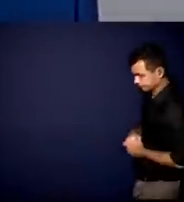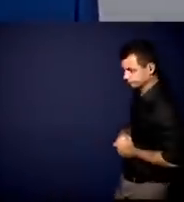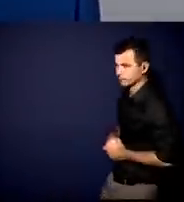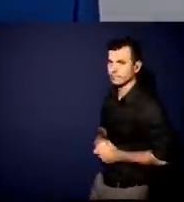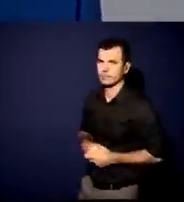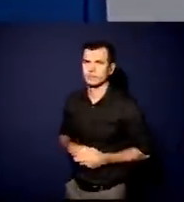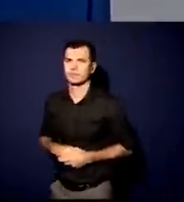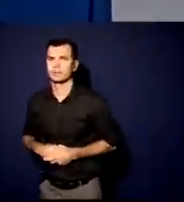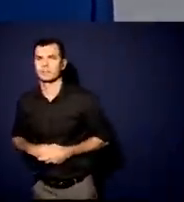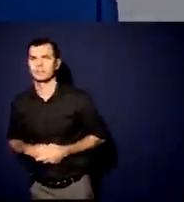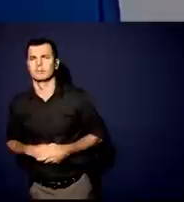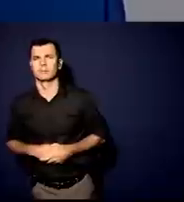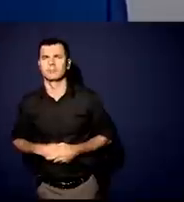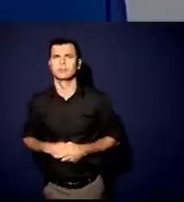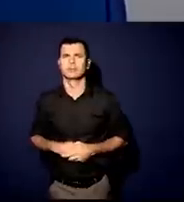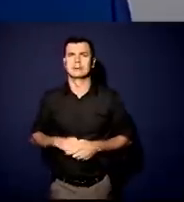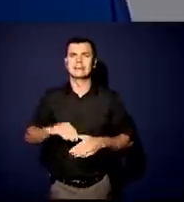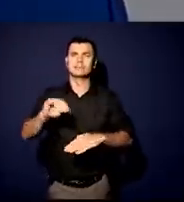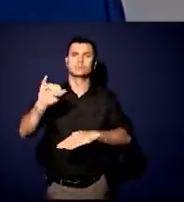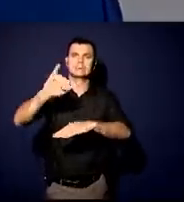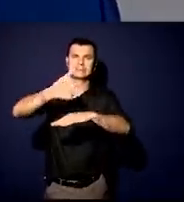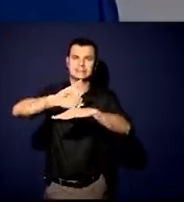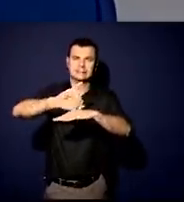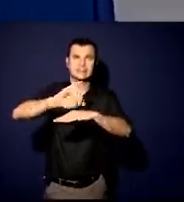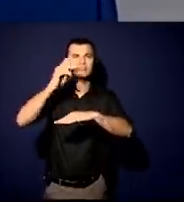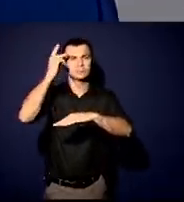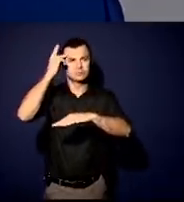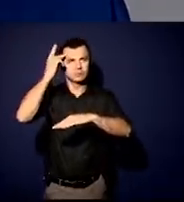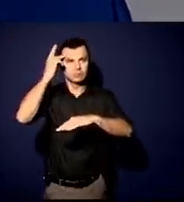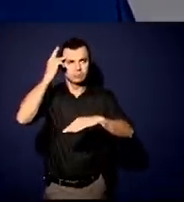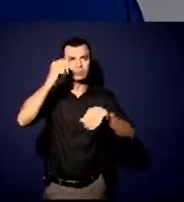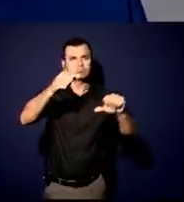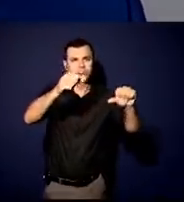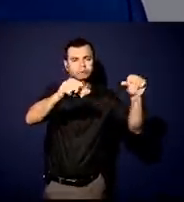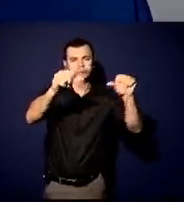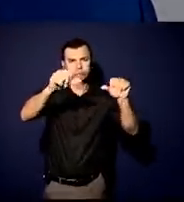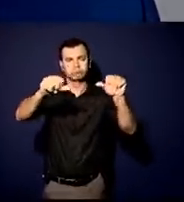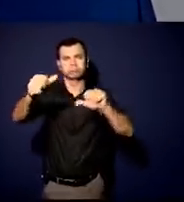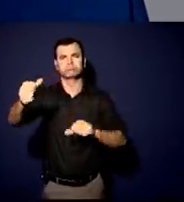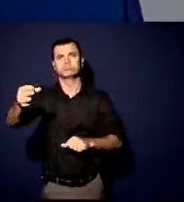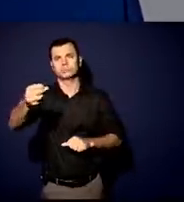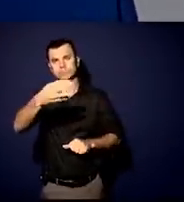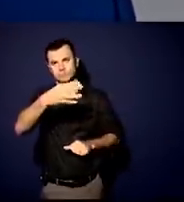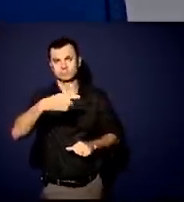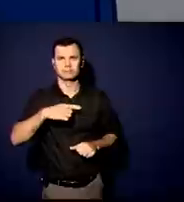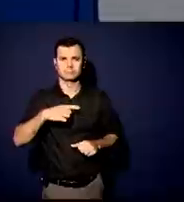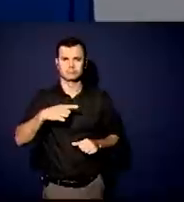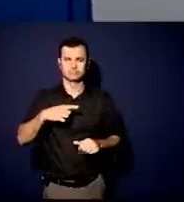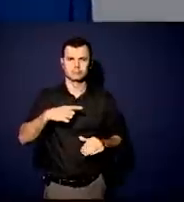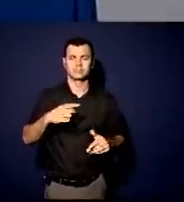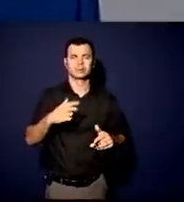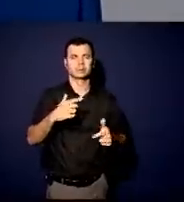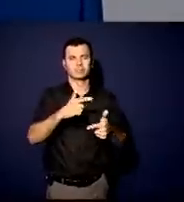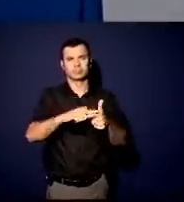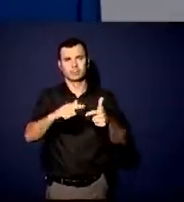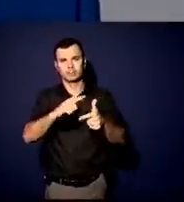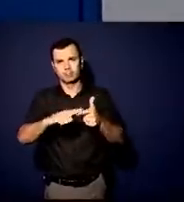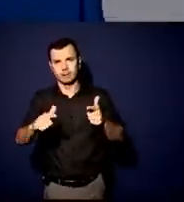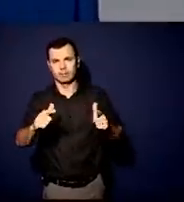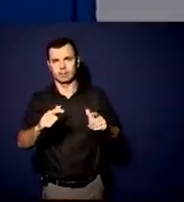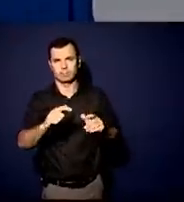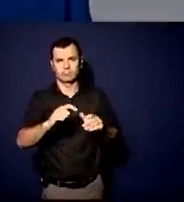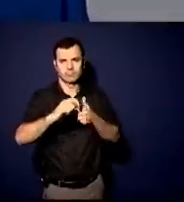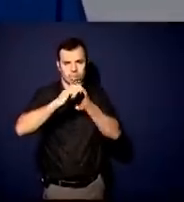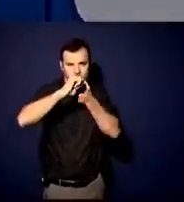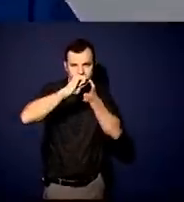cidade de São Paulo, que é um aspecto importante, a gente quando fala, por exemplo, em combate de mazelas sociais, em combate de Cracolândia,